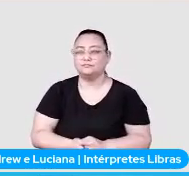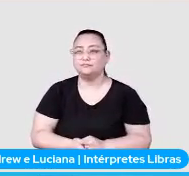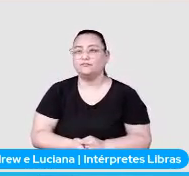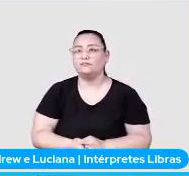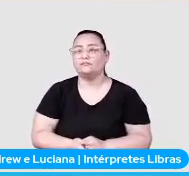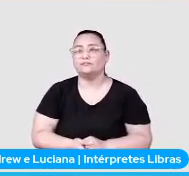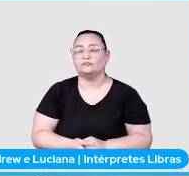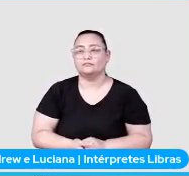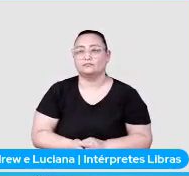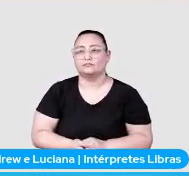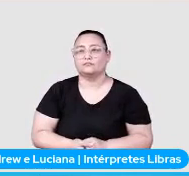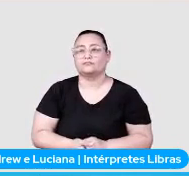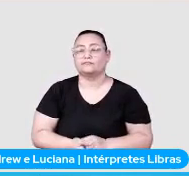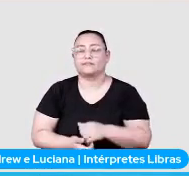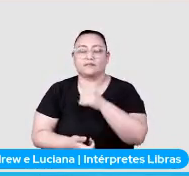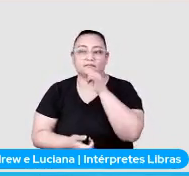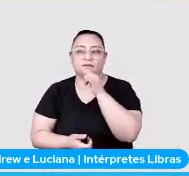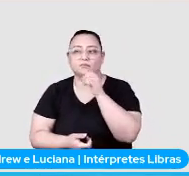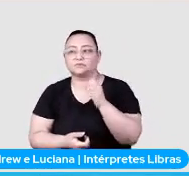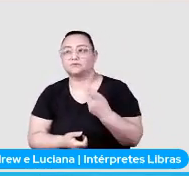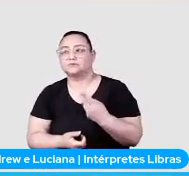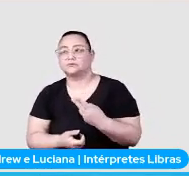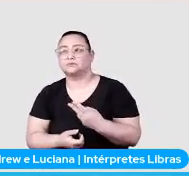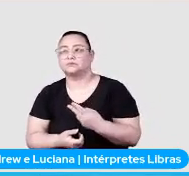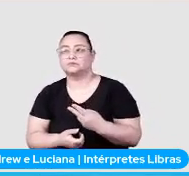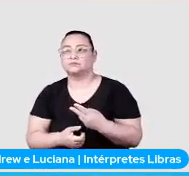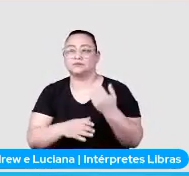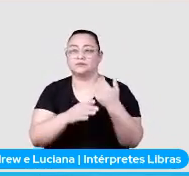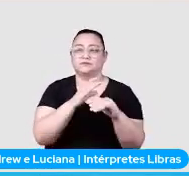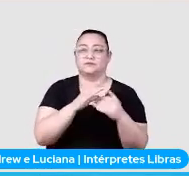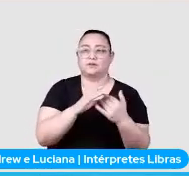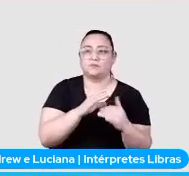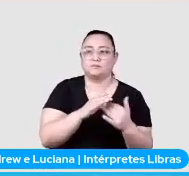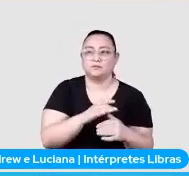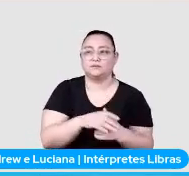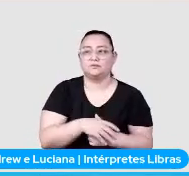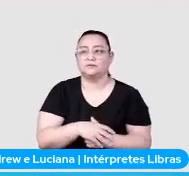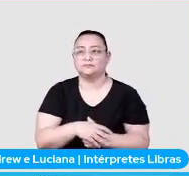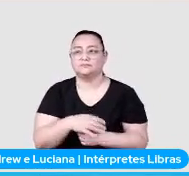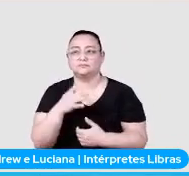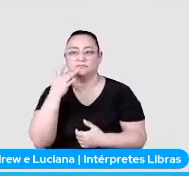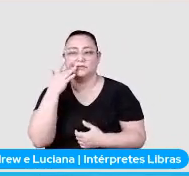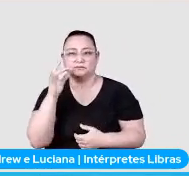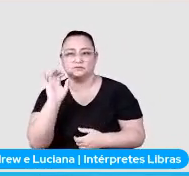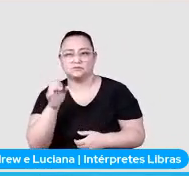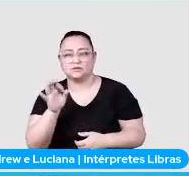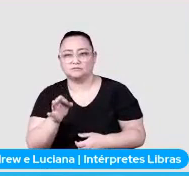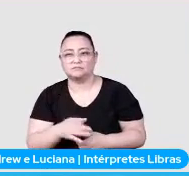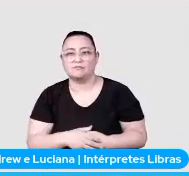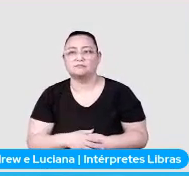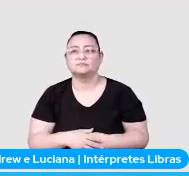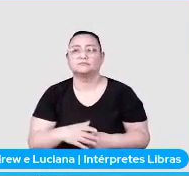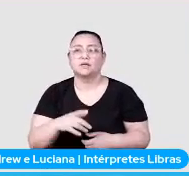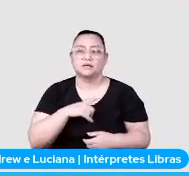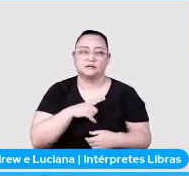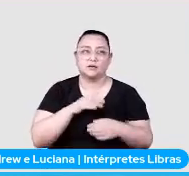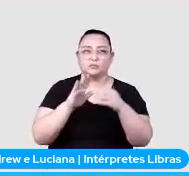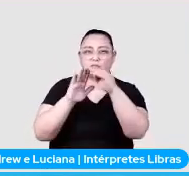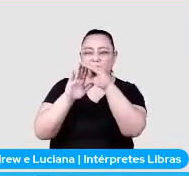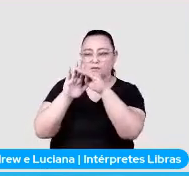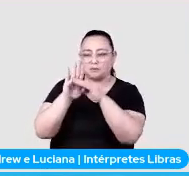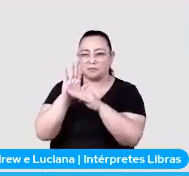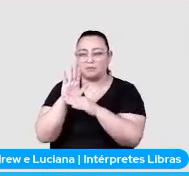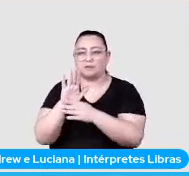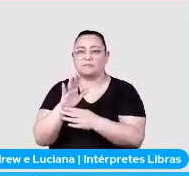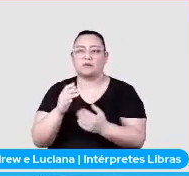exemplo, ou enviar um e-mail, acho que eu falei do e-mail, caso fale, e aí tem um templatezinho bonitinho para todas as